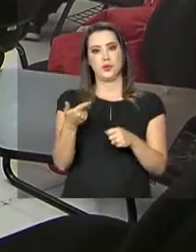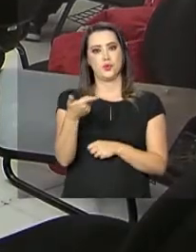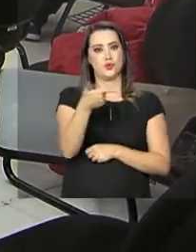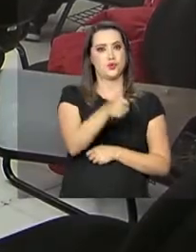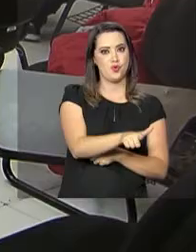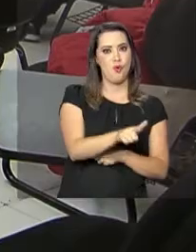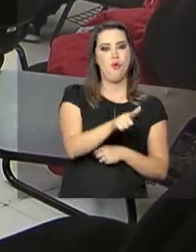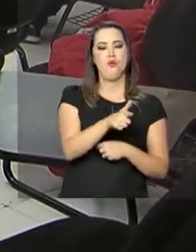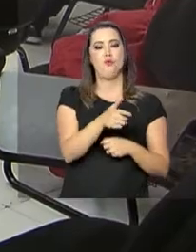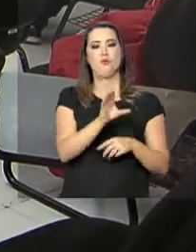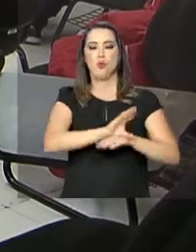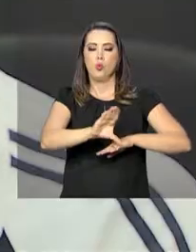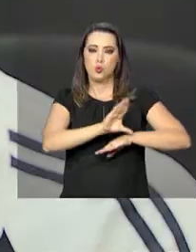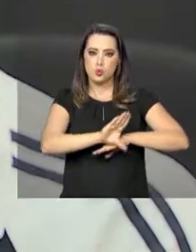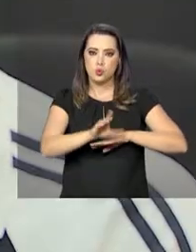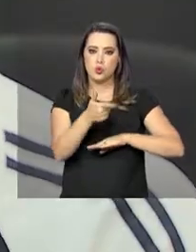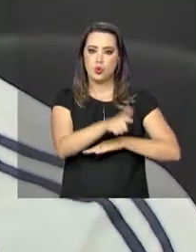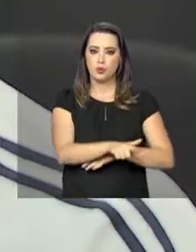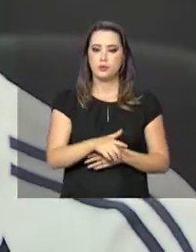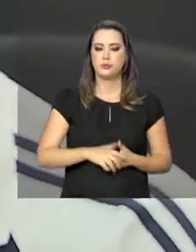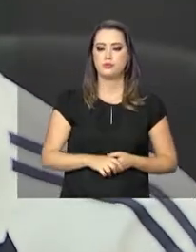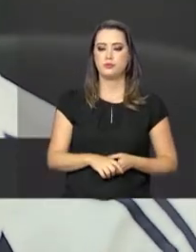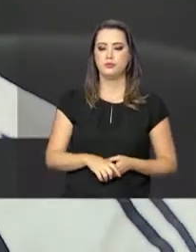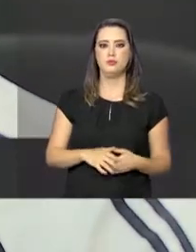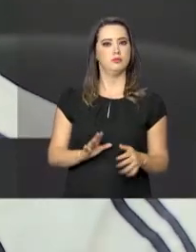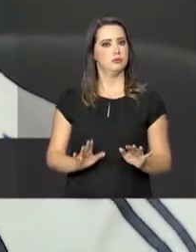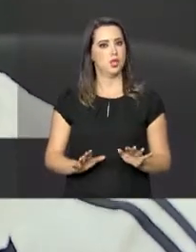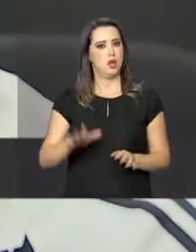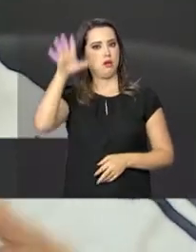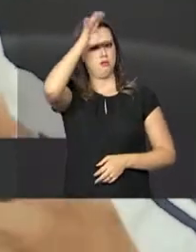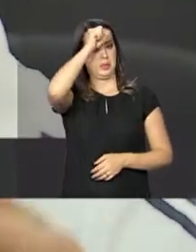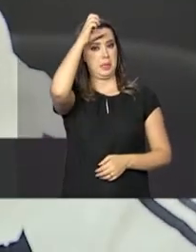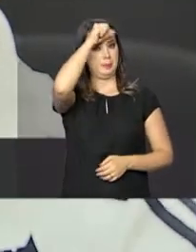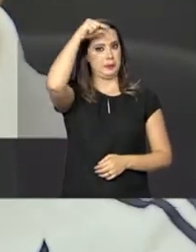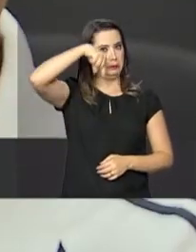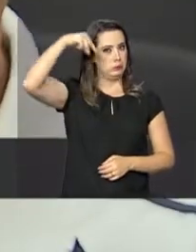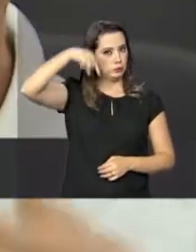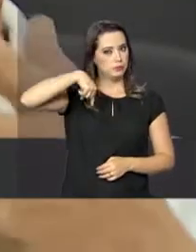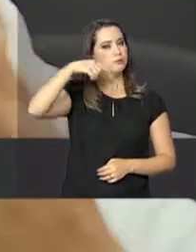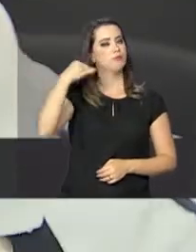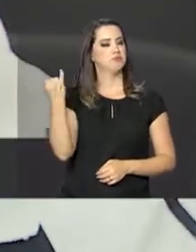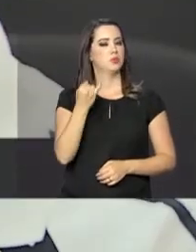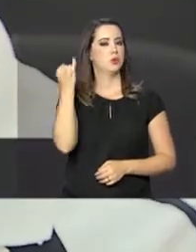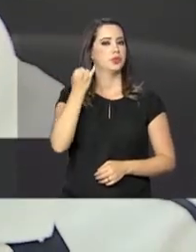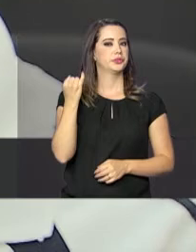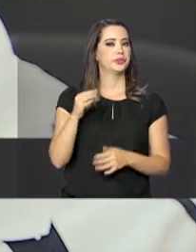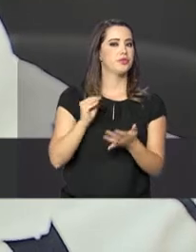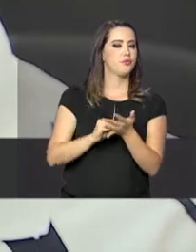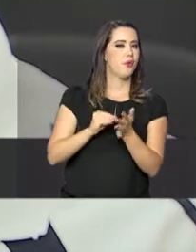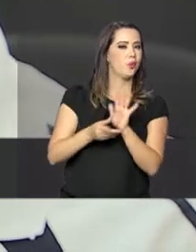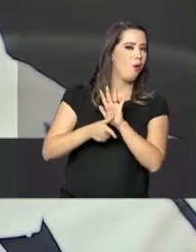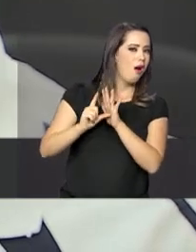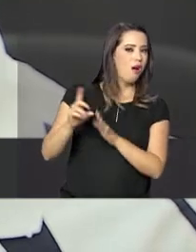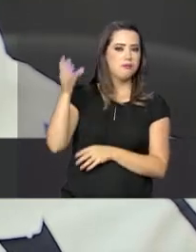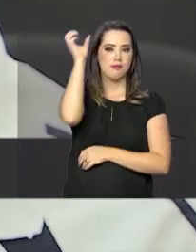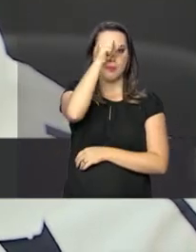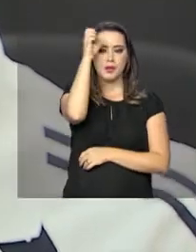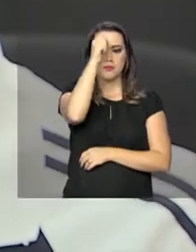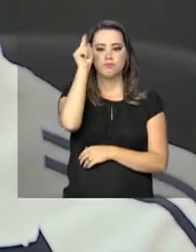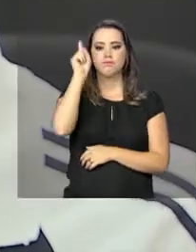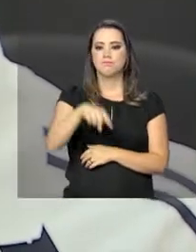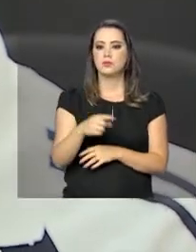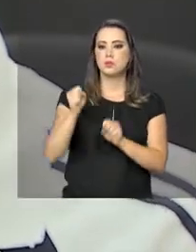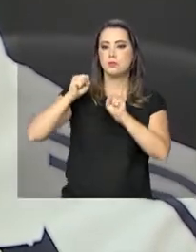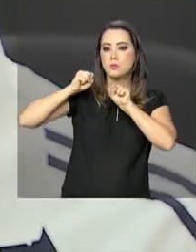de reciclagem de trânsito. Você aprende coisas que você não aprendeu antes, entendeu? É uma